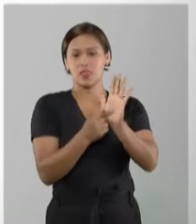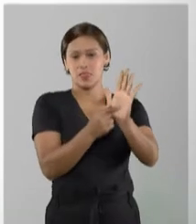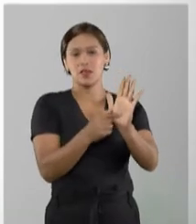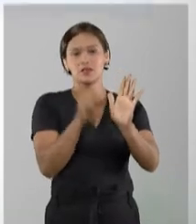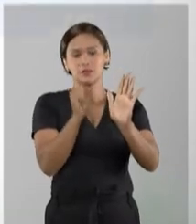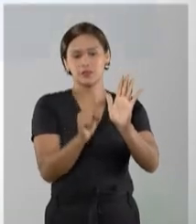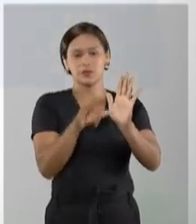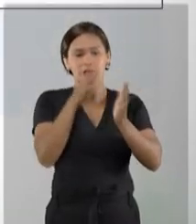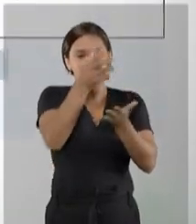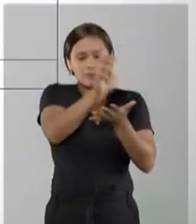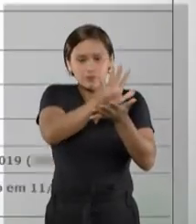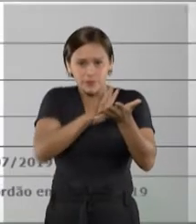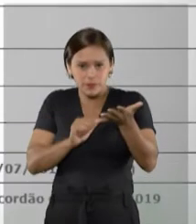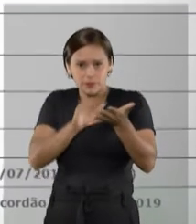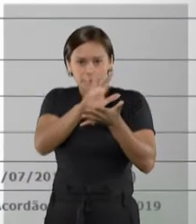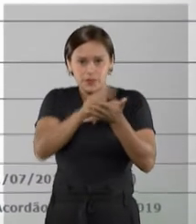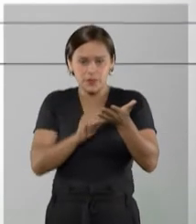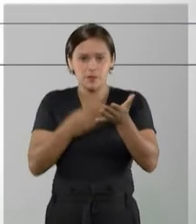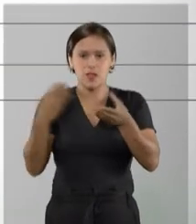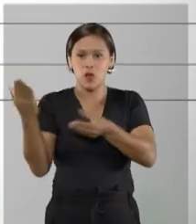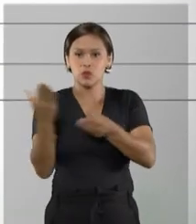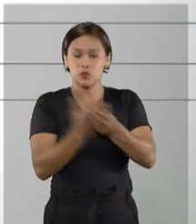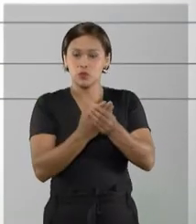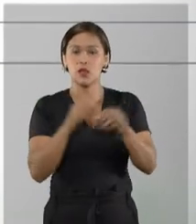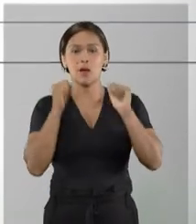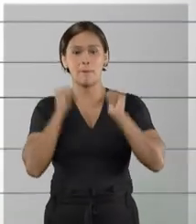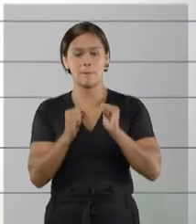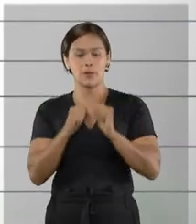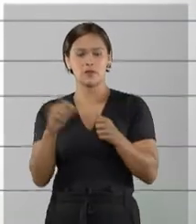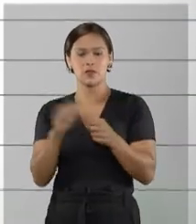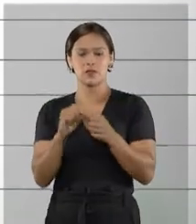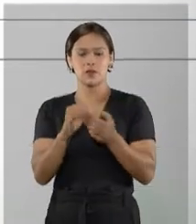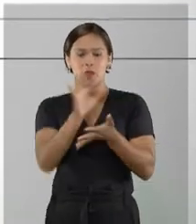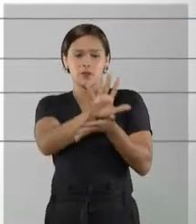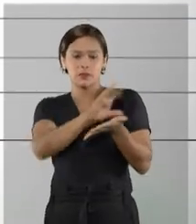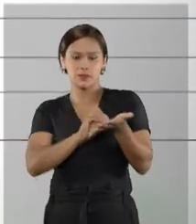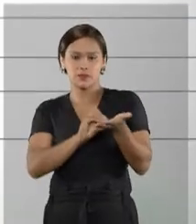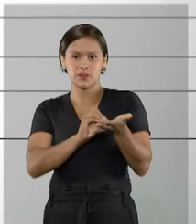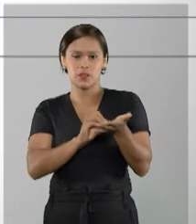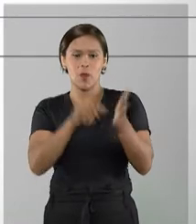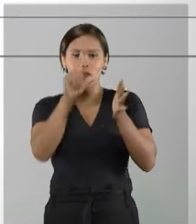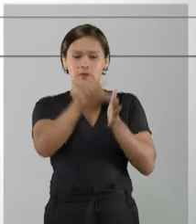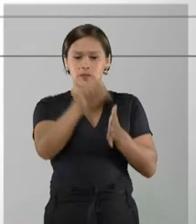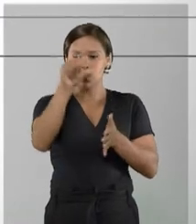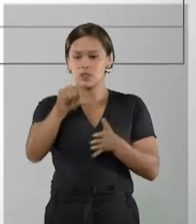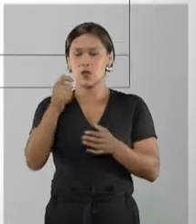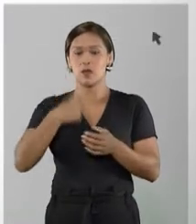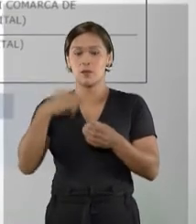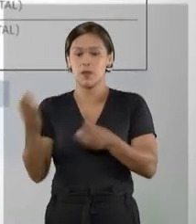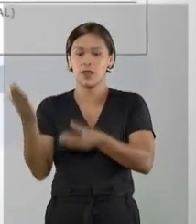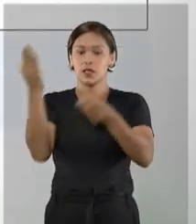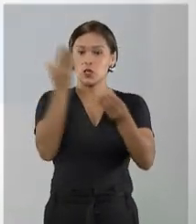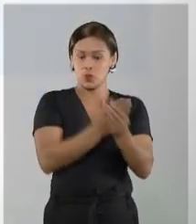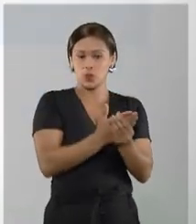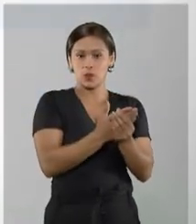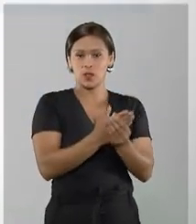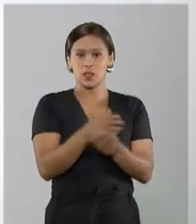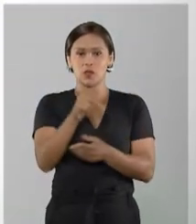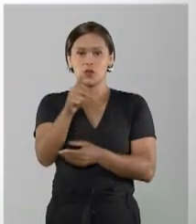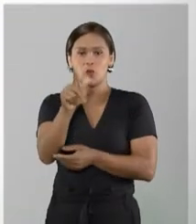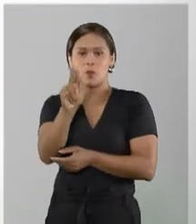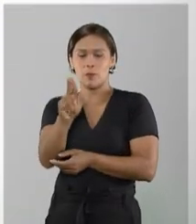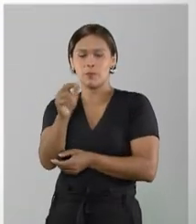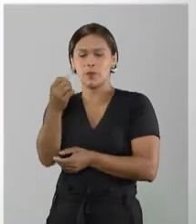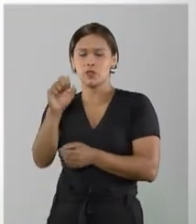Nesse botão, você imprime a consulta realizada, selecionando o que fará parte dessa impressão. E para incluir esse processo no sistema